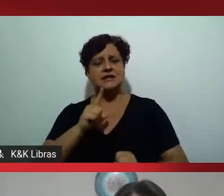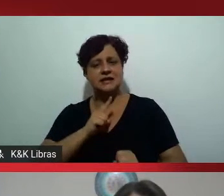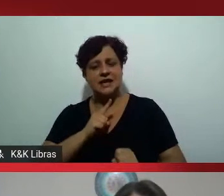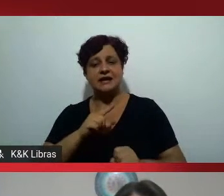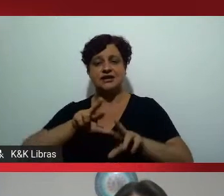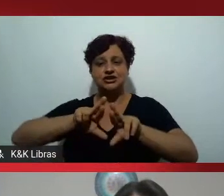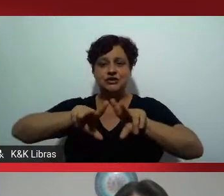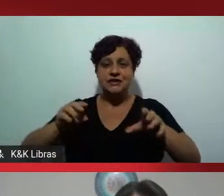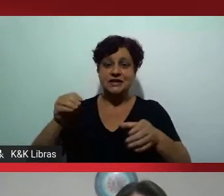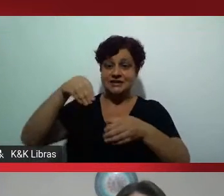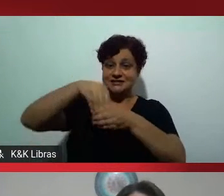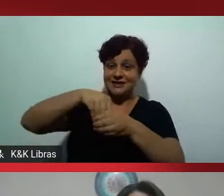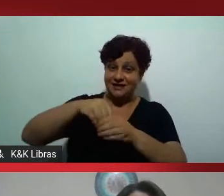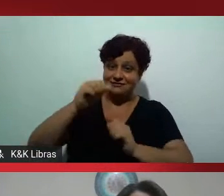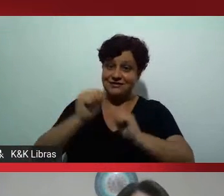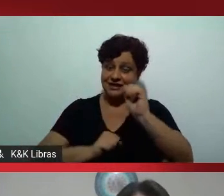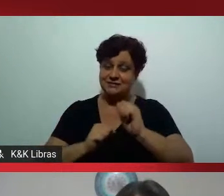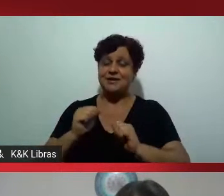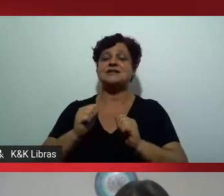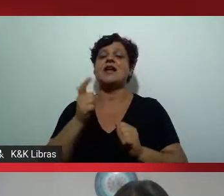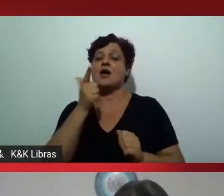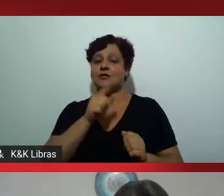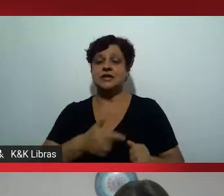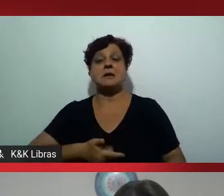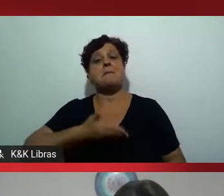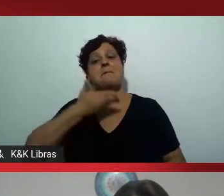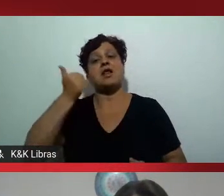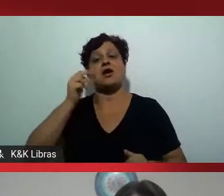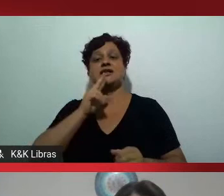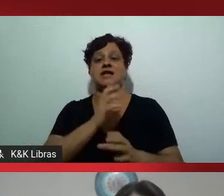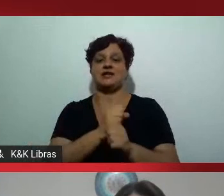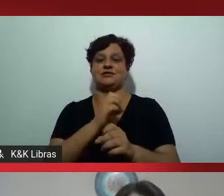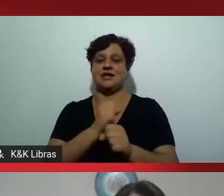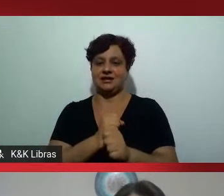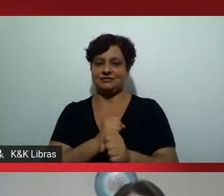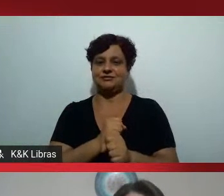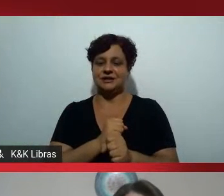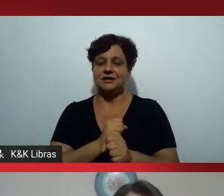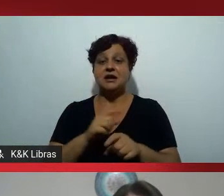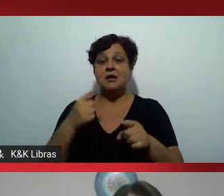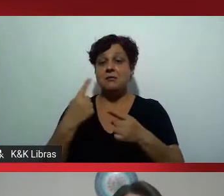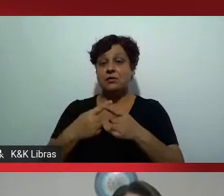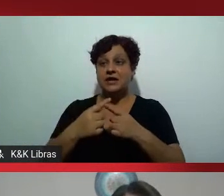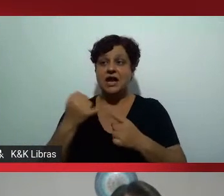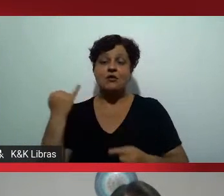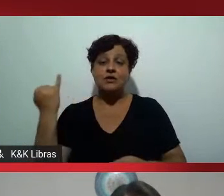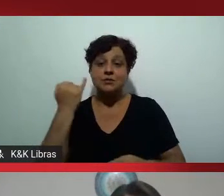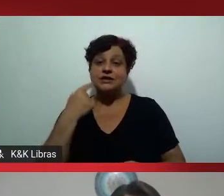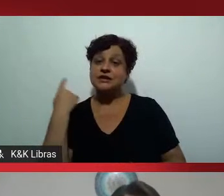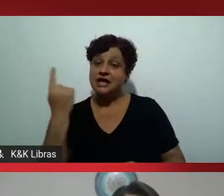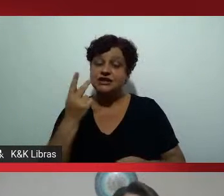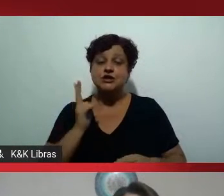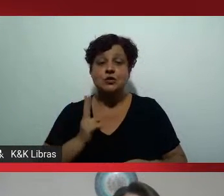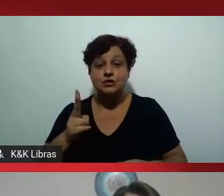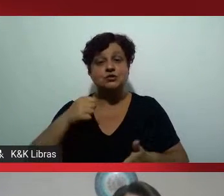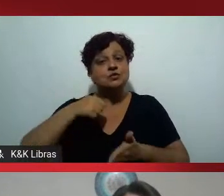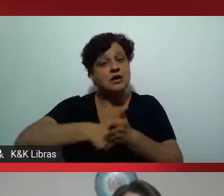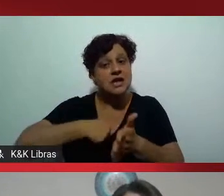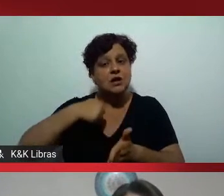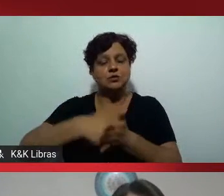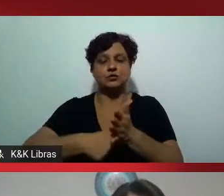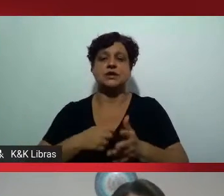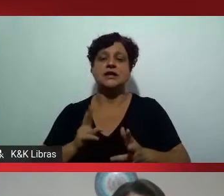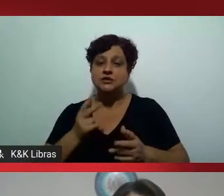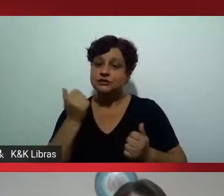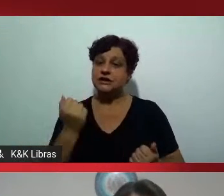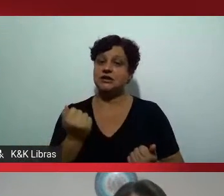diversidade como carro-chefe apresentam os melhores resultados o importante é que a gente continue nessa luta que a gente continue